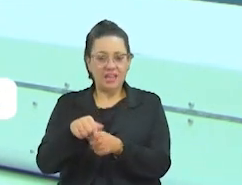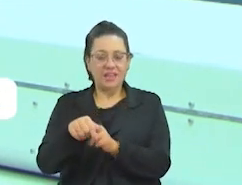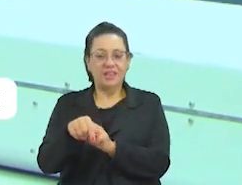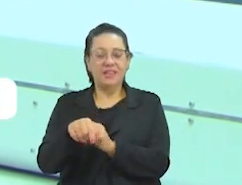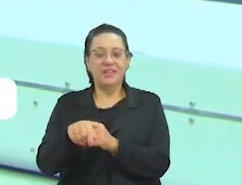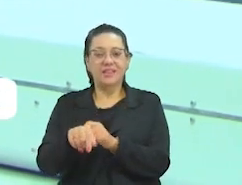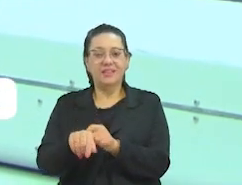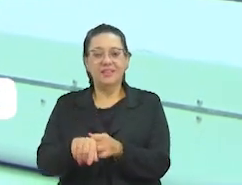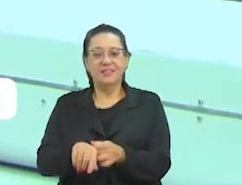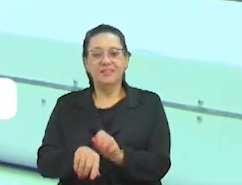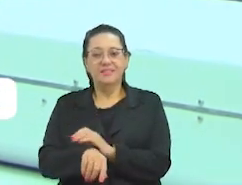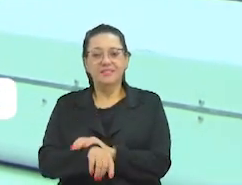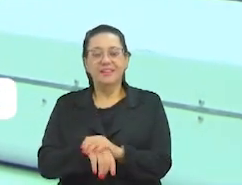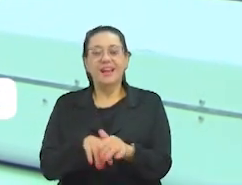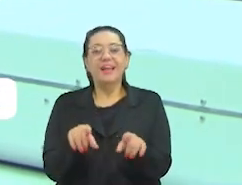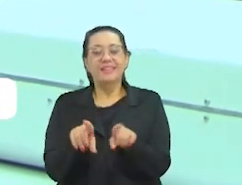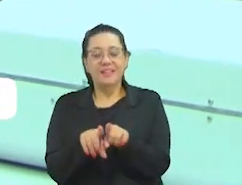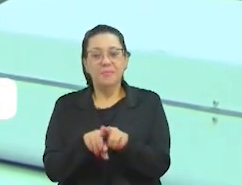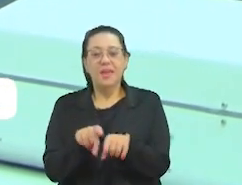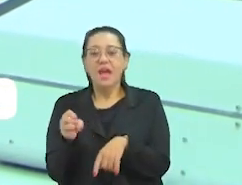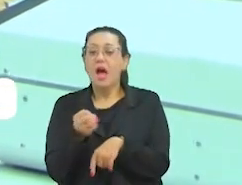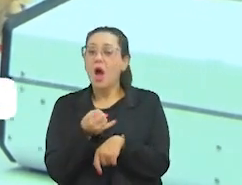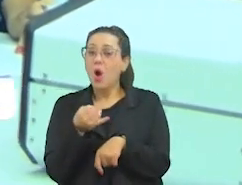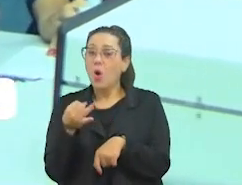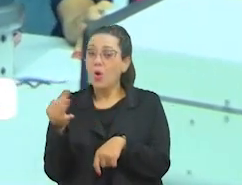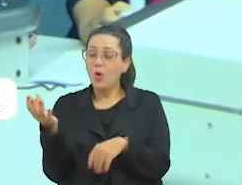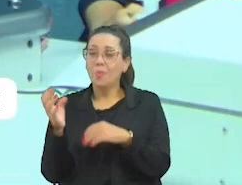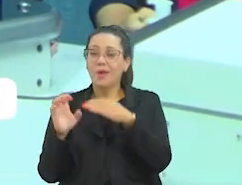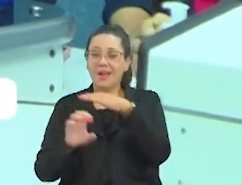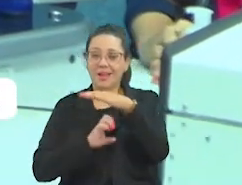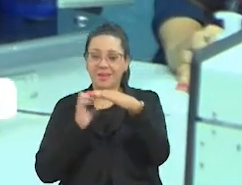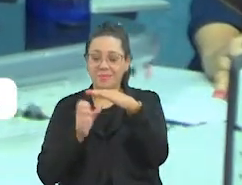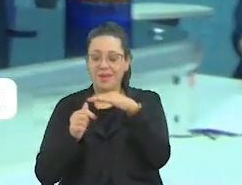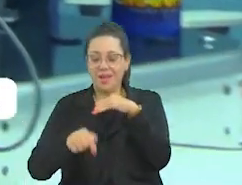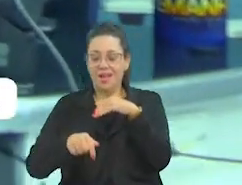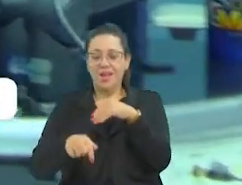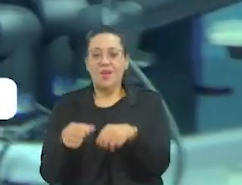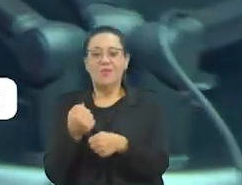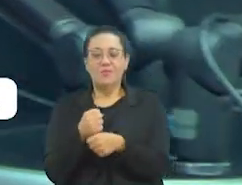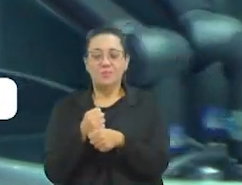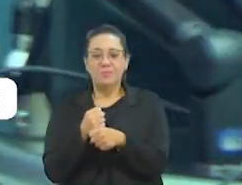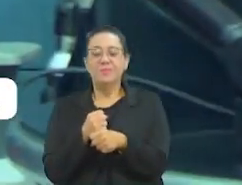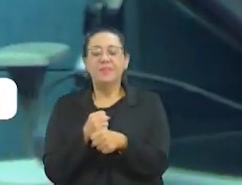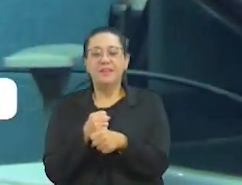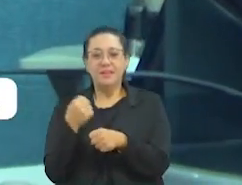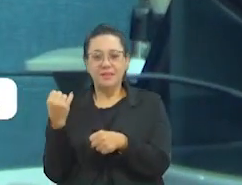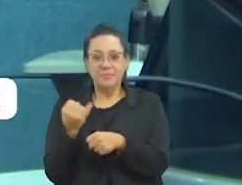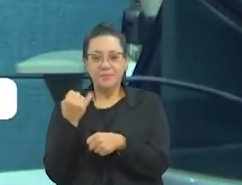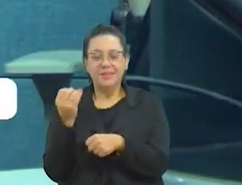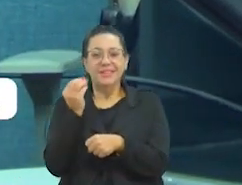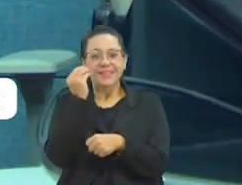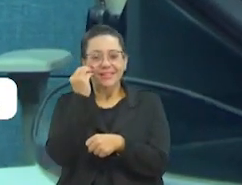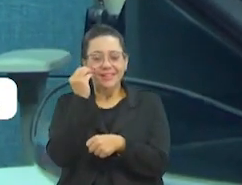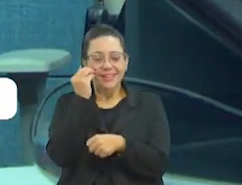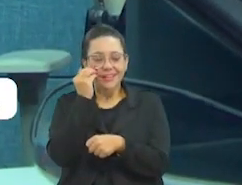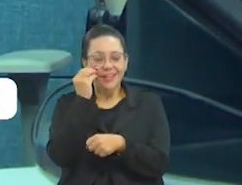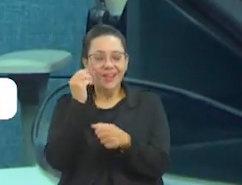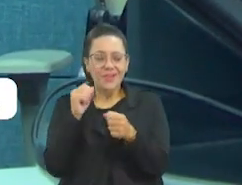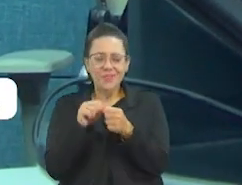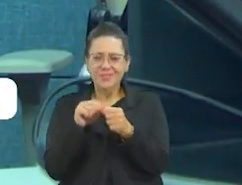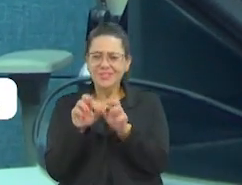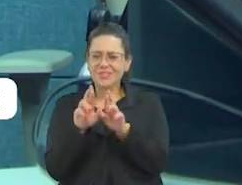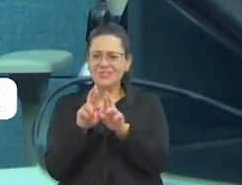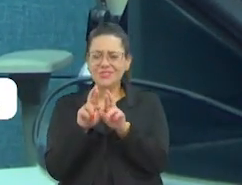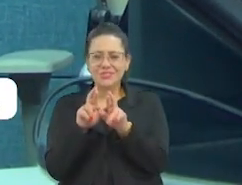entrando com essa parceria conosco e algumas empresas de Votoporanga. que é realmente tentar fazer a diferença na vida das pessoas.